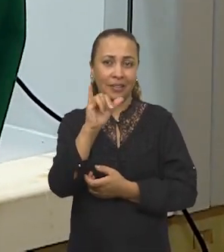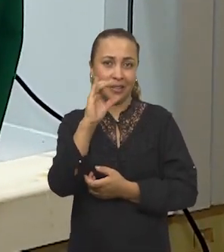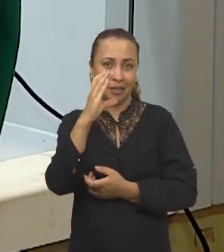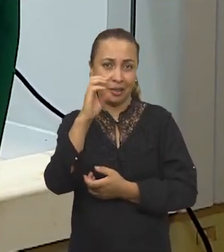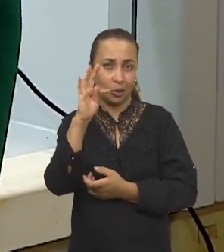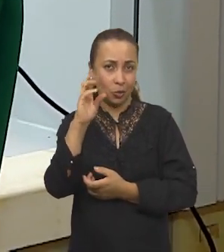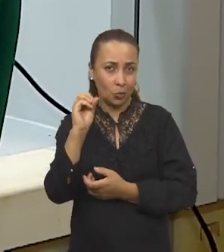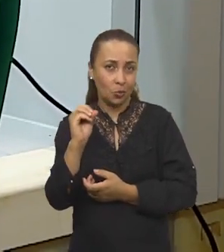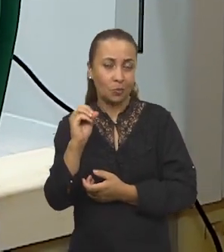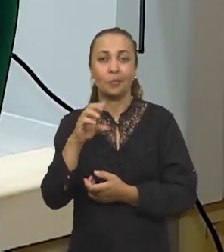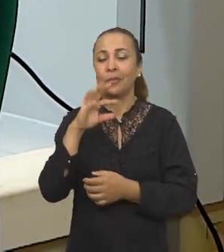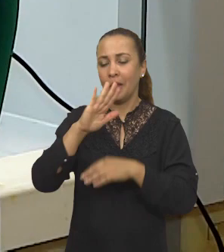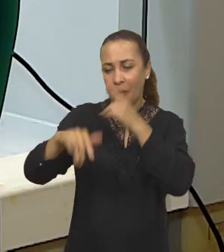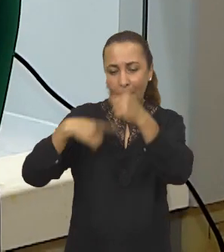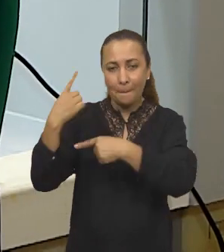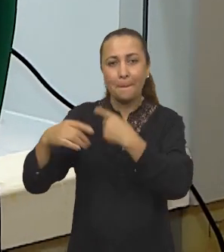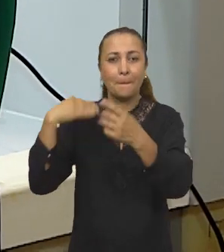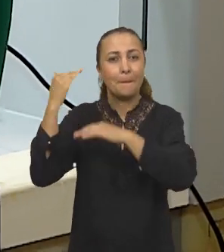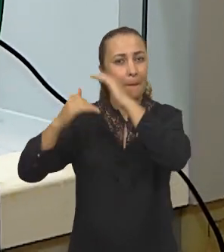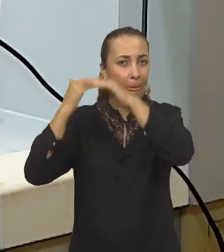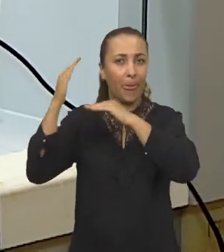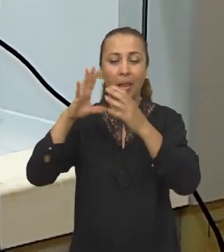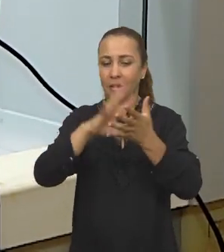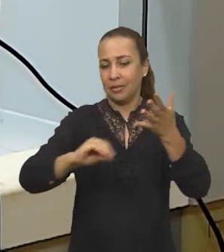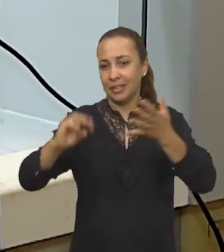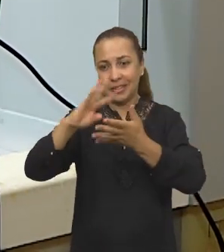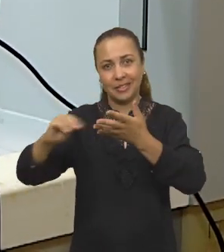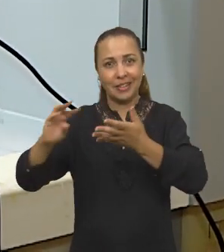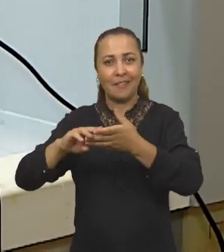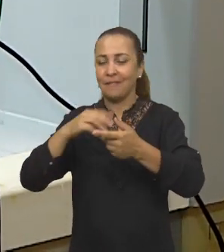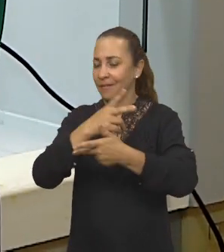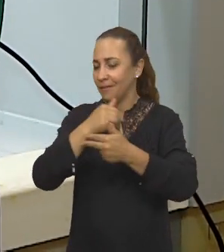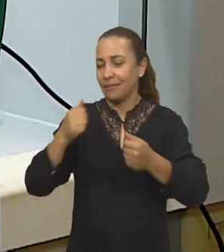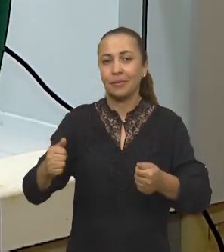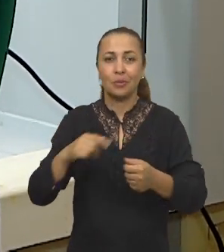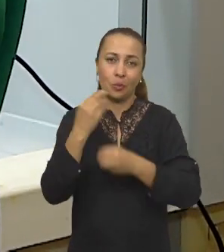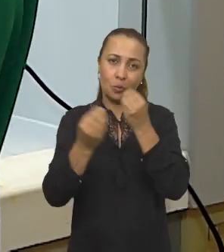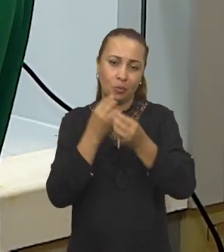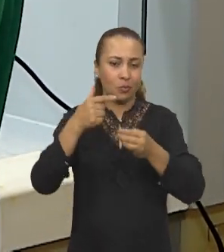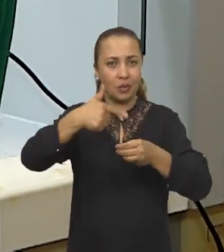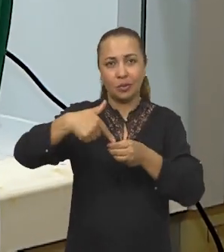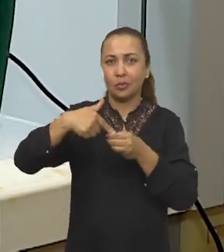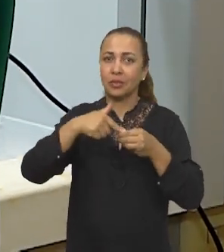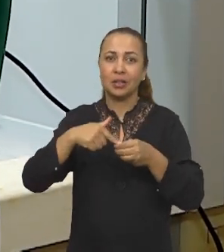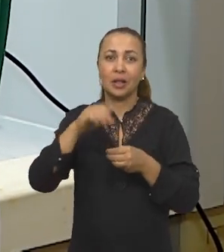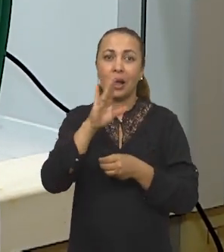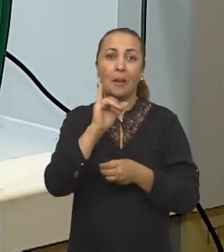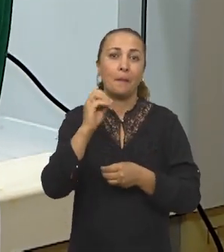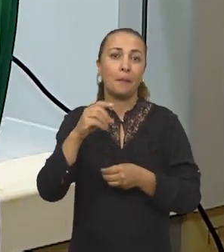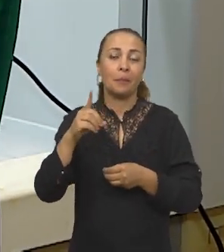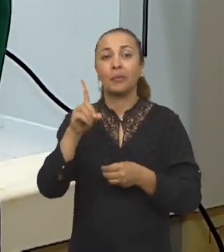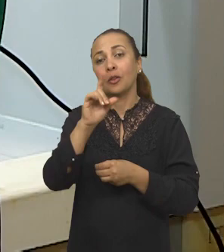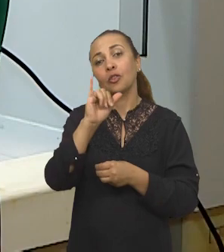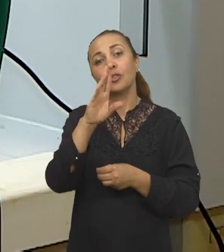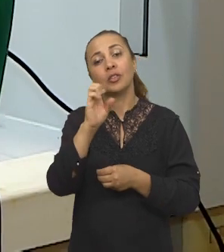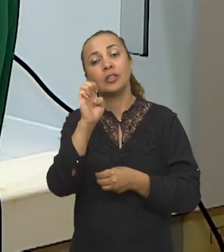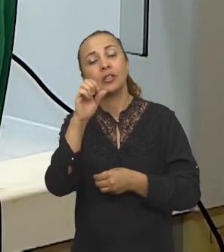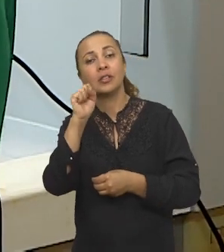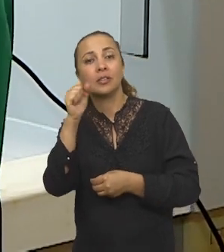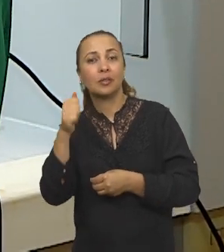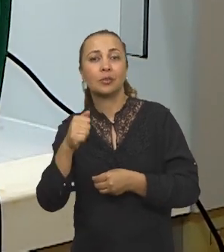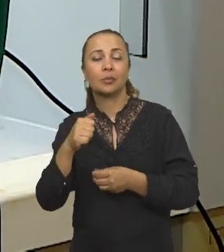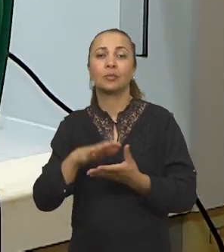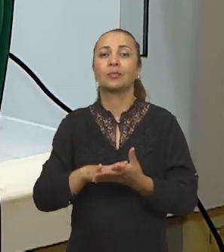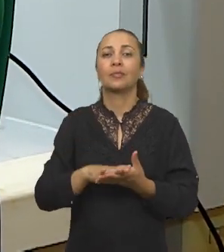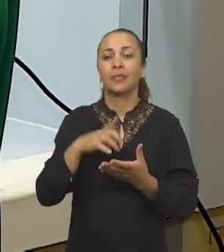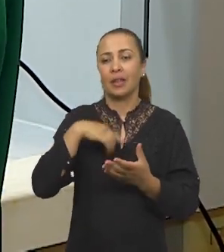pode submeter a vários outros processos, e a partir daqui tirar derivados, destilados como gasolina, biodiesel. Então, essas tecnologias